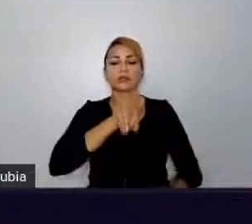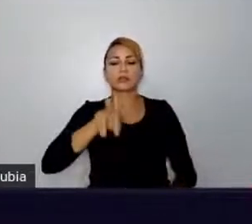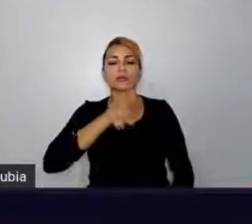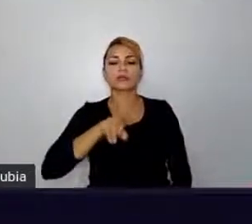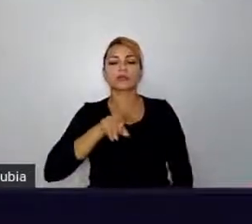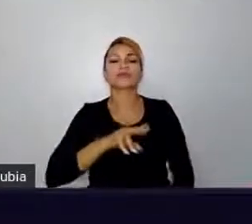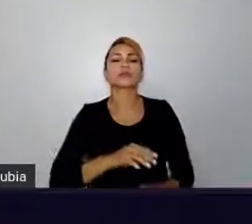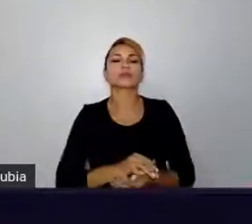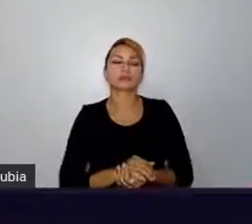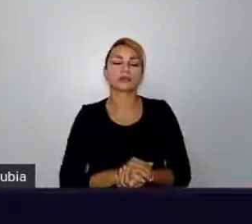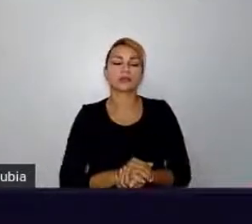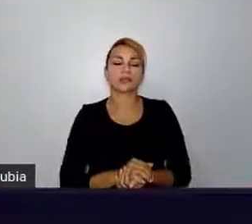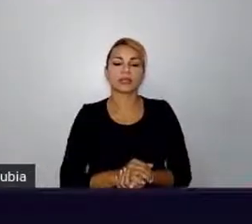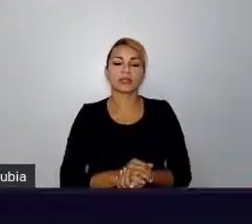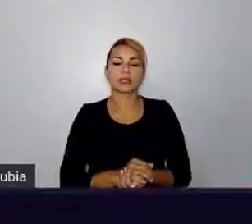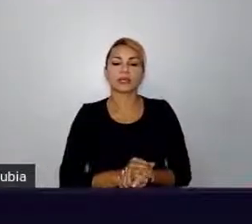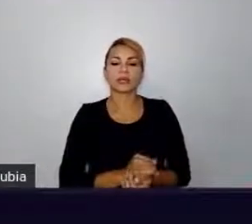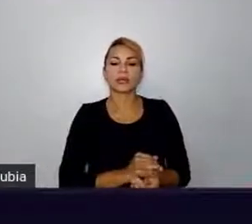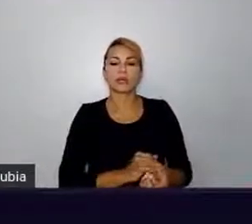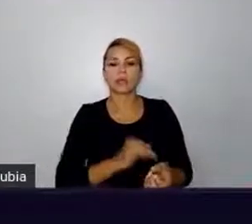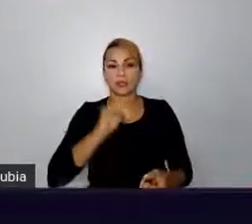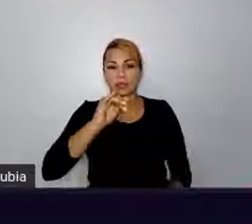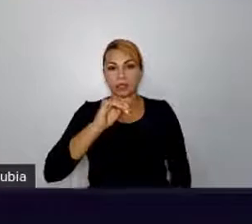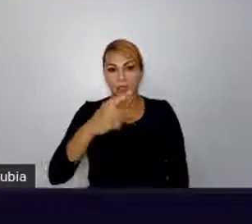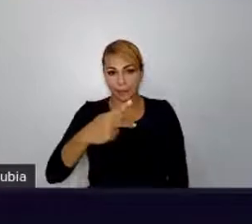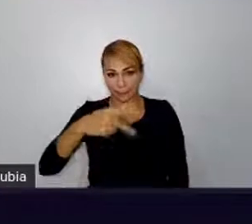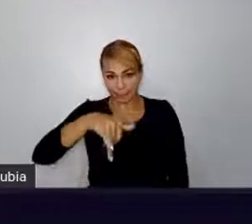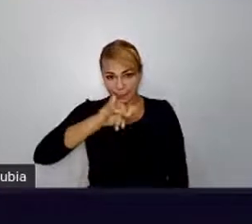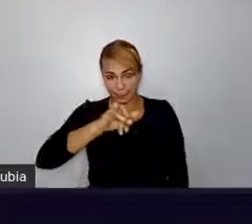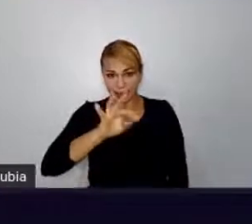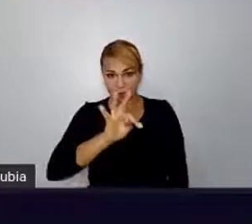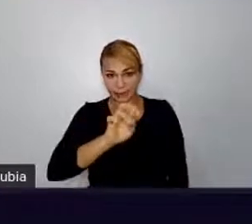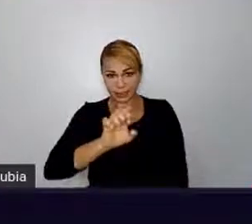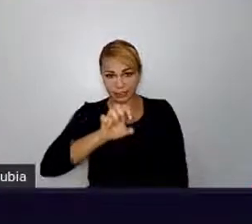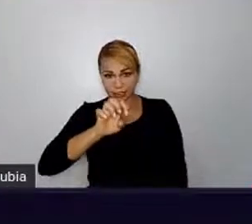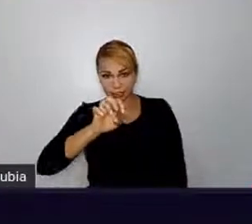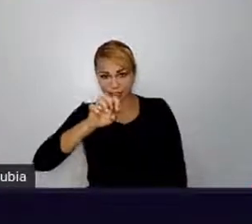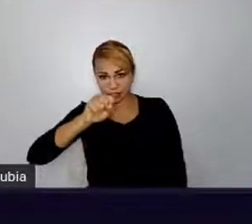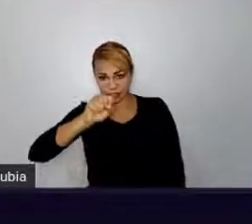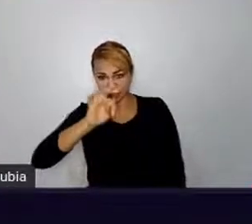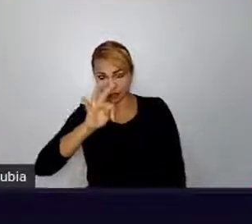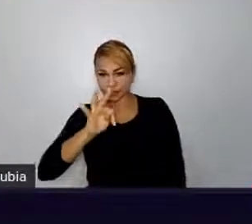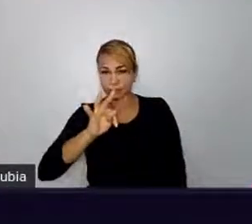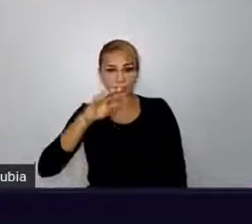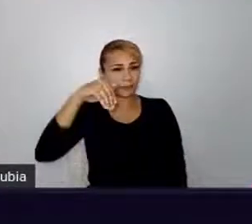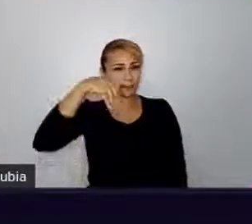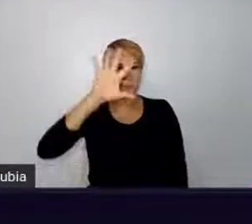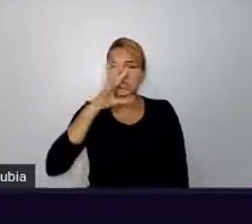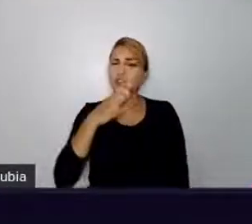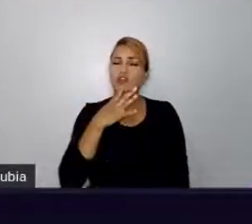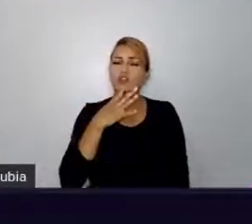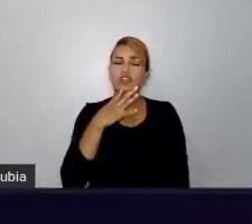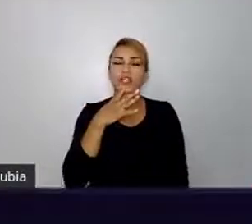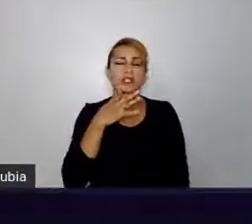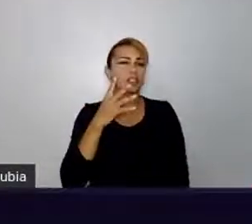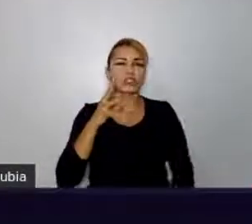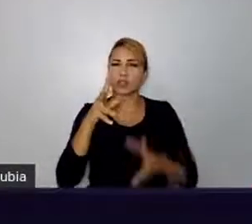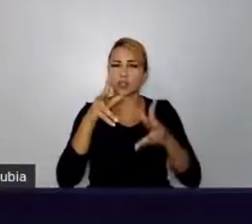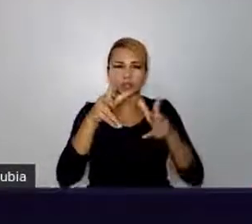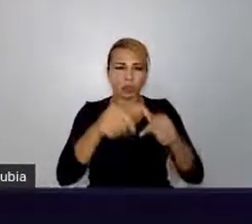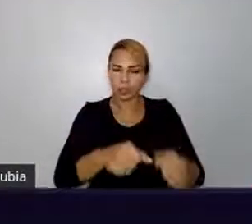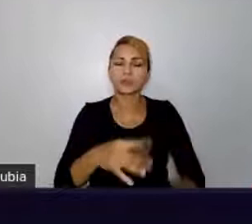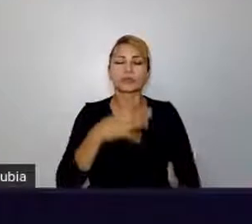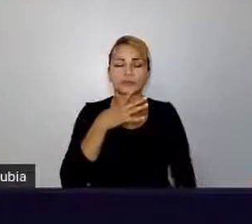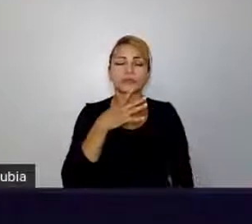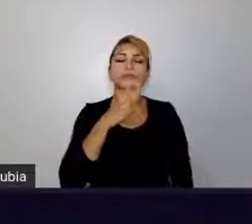O PyTest, que é o rounded testes, eu acho que é um dos mais populares, mais popular até do que o built-in do Python, já teve